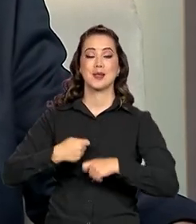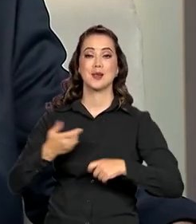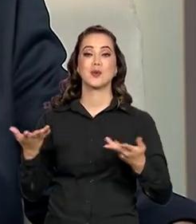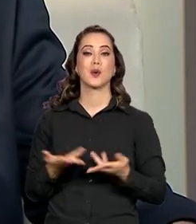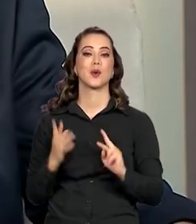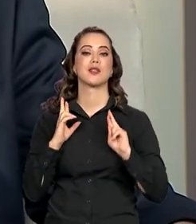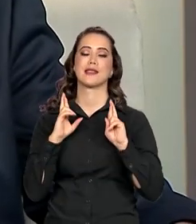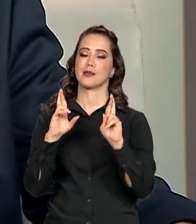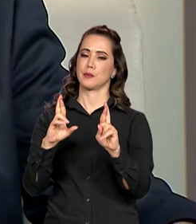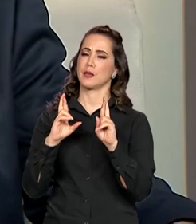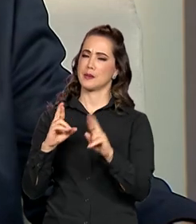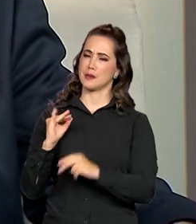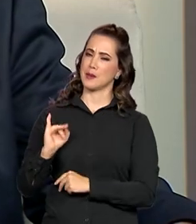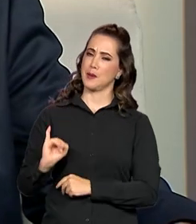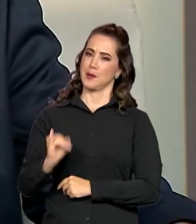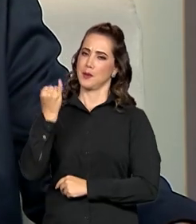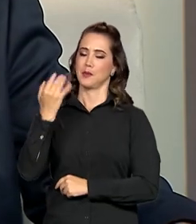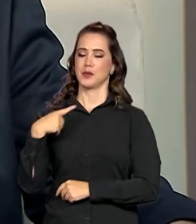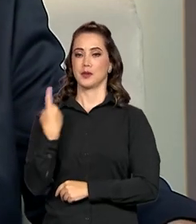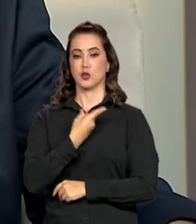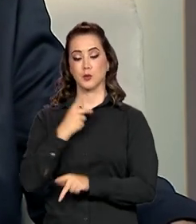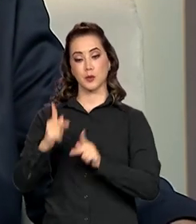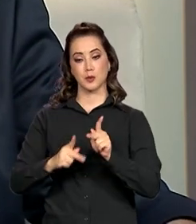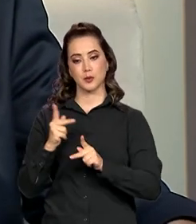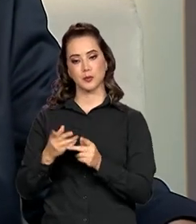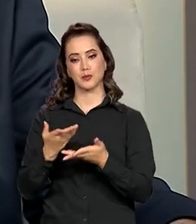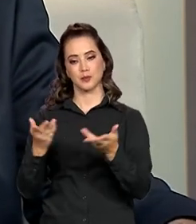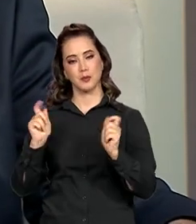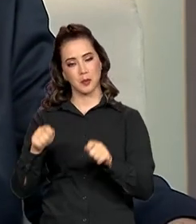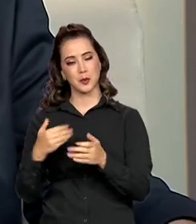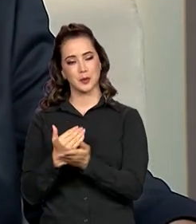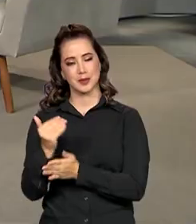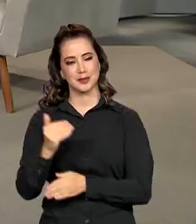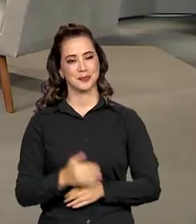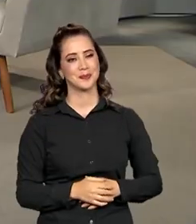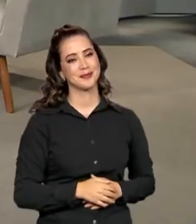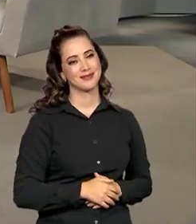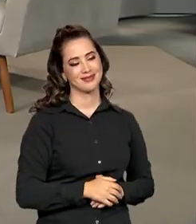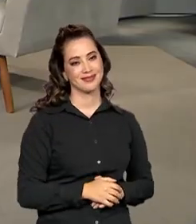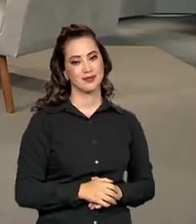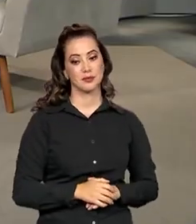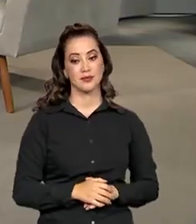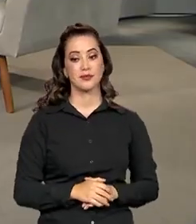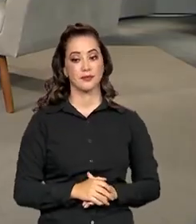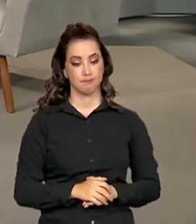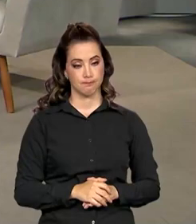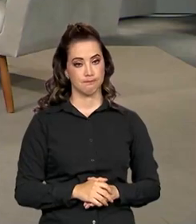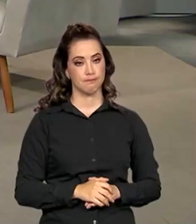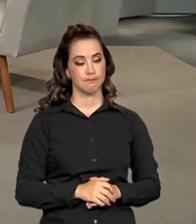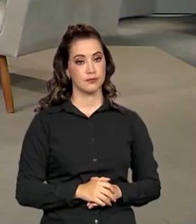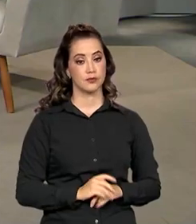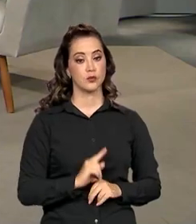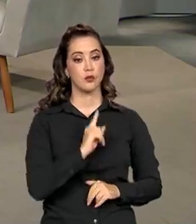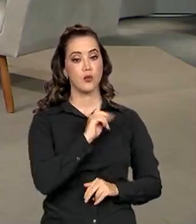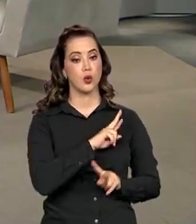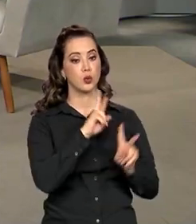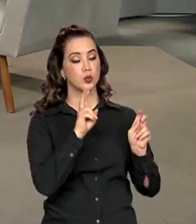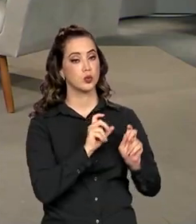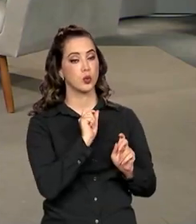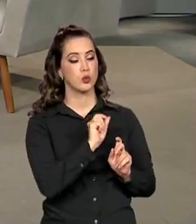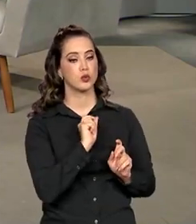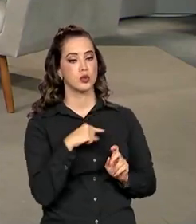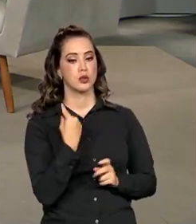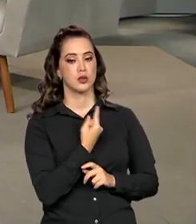gerar oportunidade para o nosso povo. Estou à tua disposição. Ministro, uma das questões que